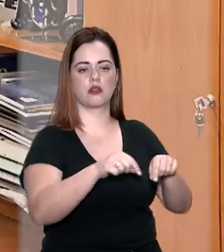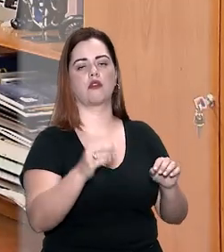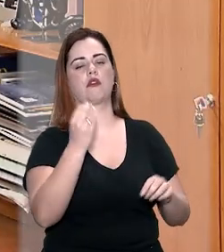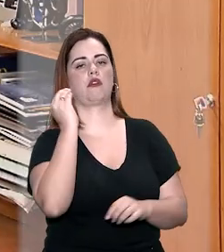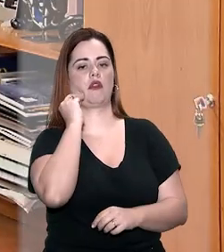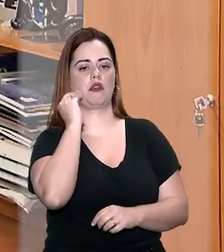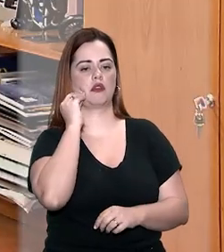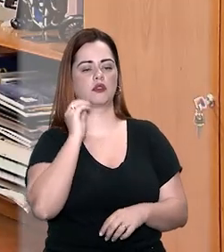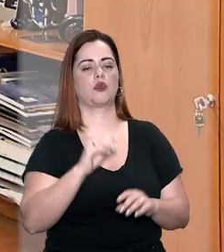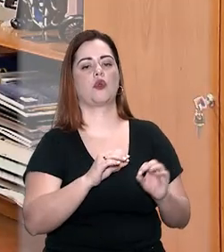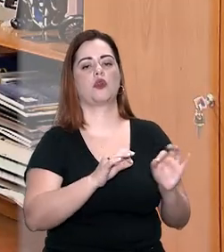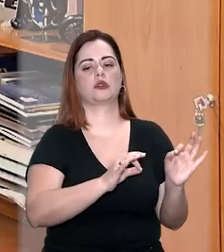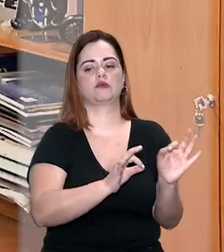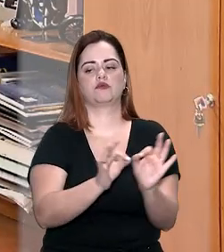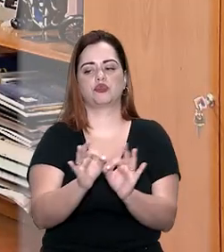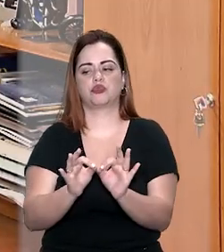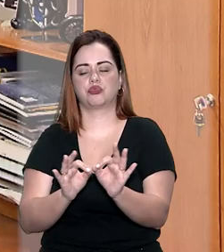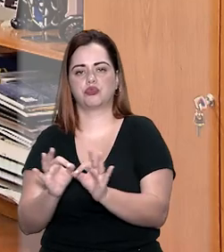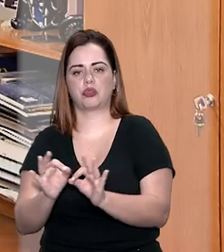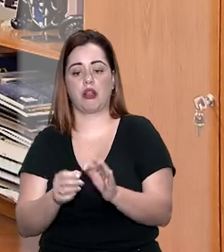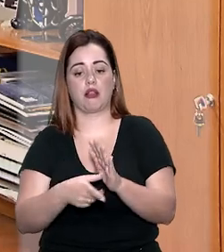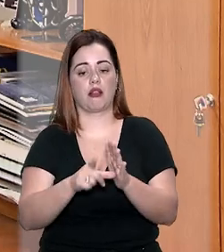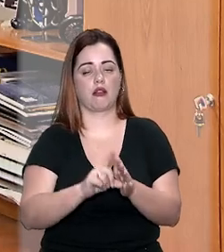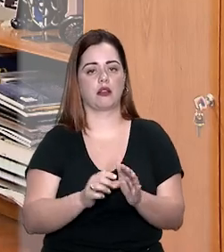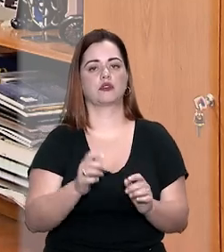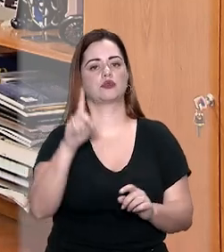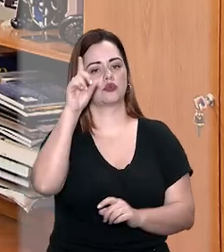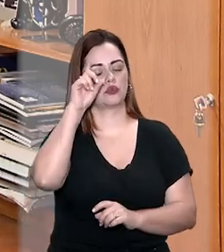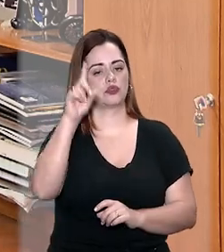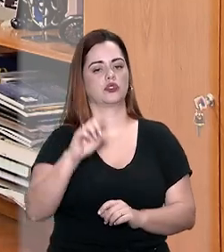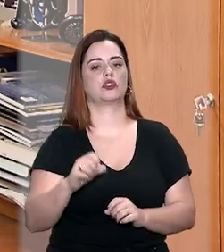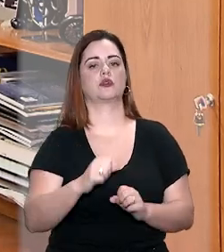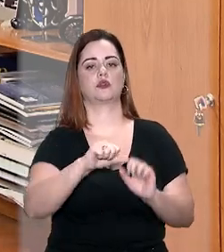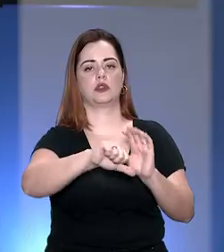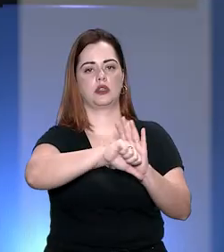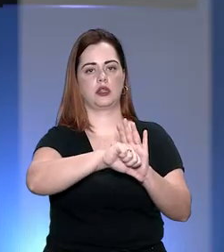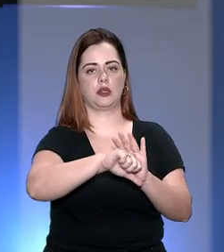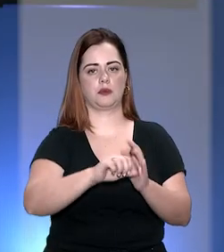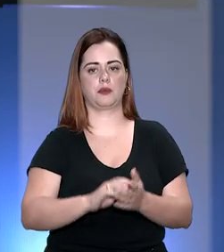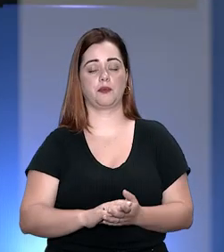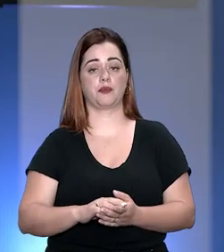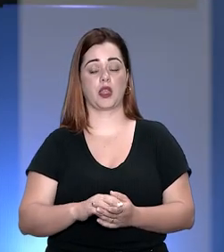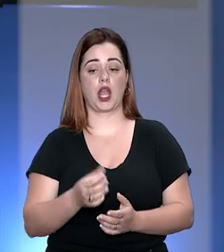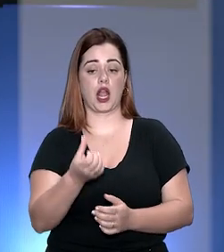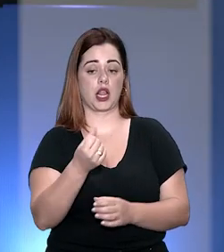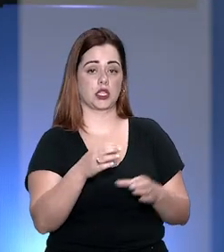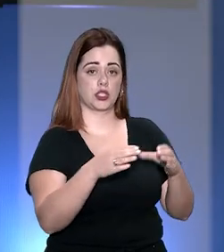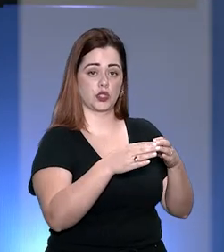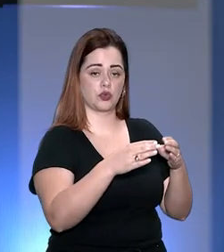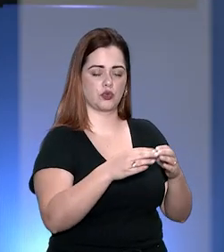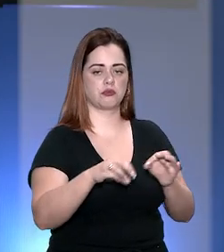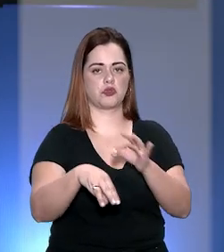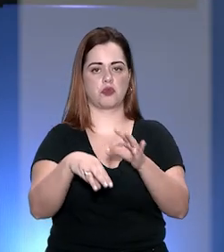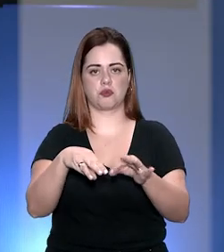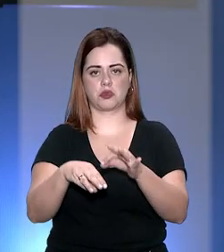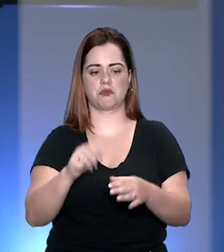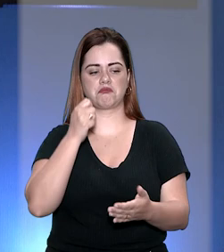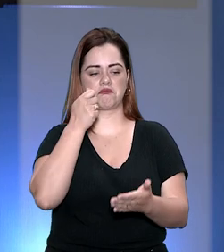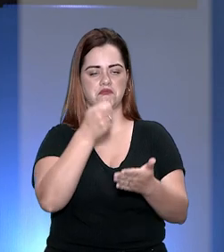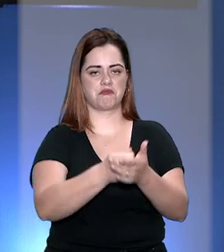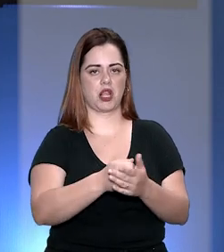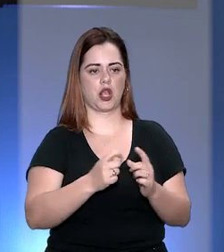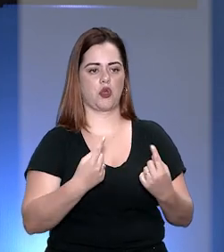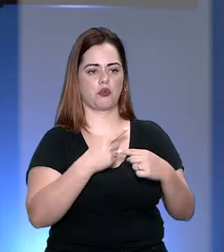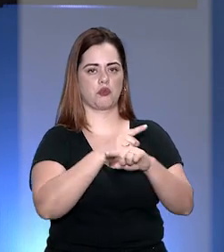dissimular as buscas realizadas antes da data de execução do crime. Na sexta turma, os ministros mantiveram ação